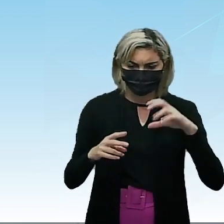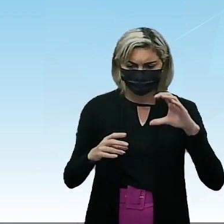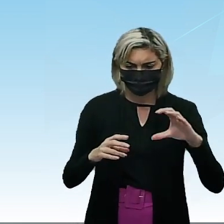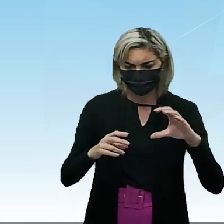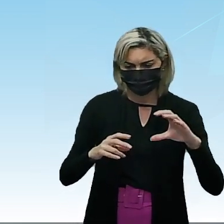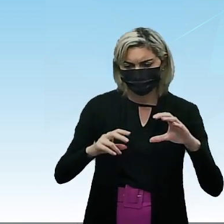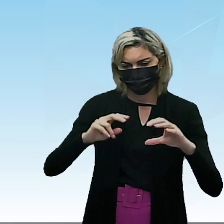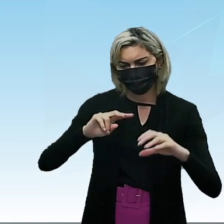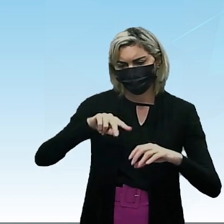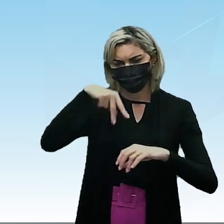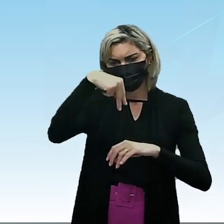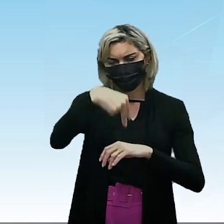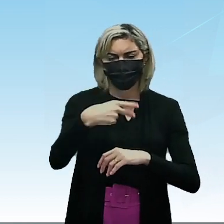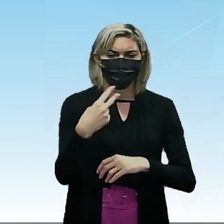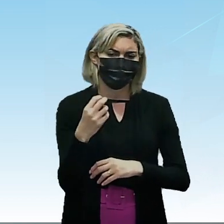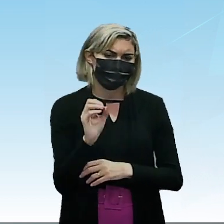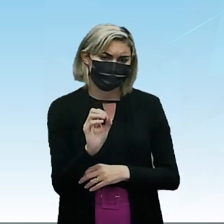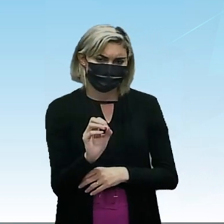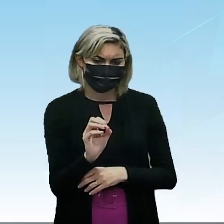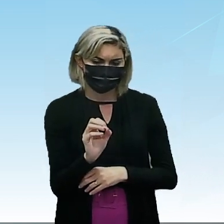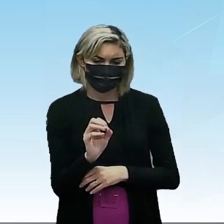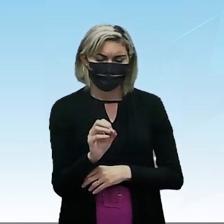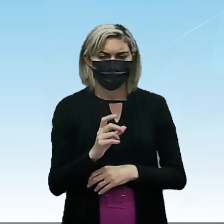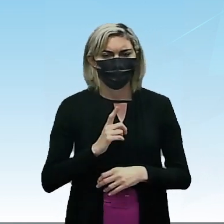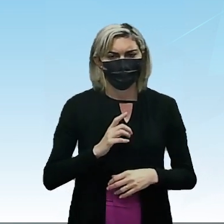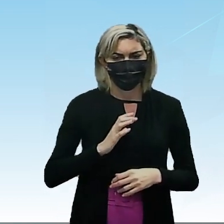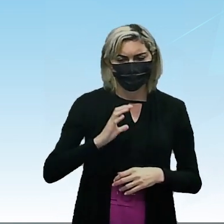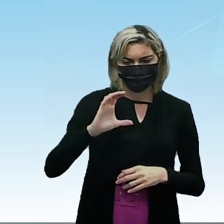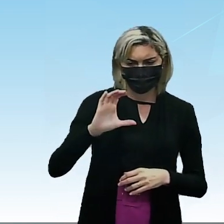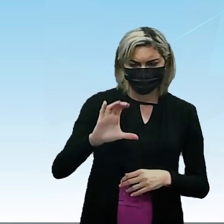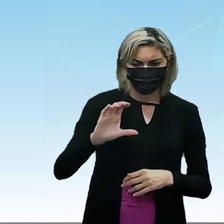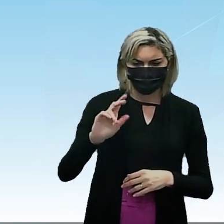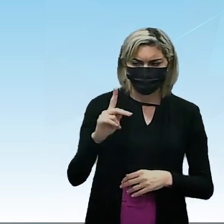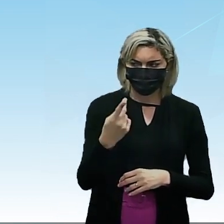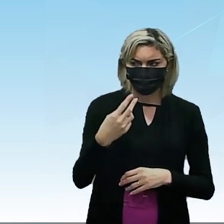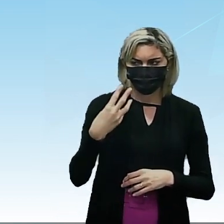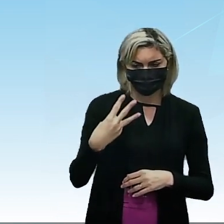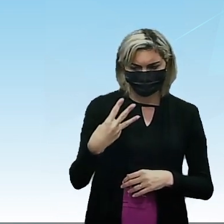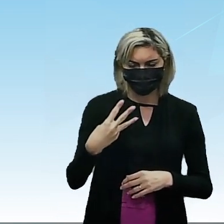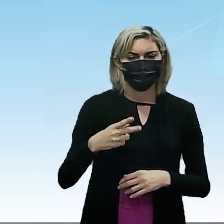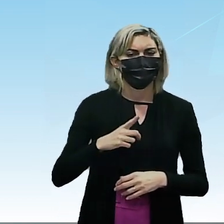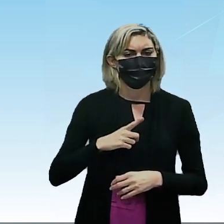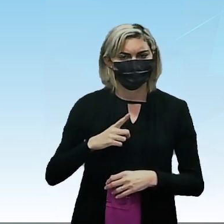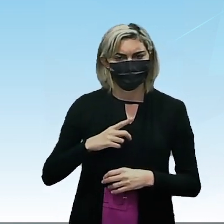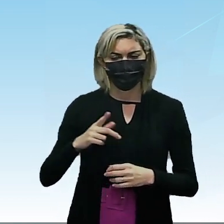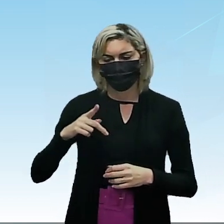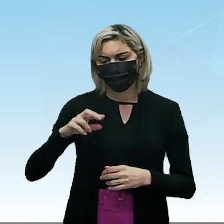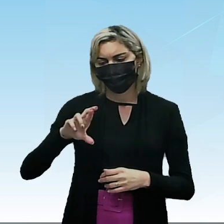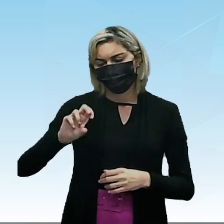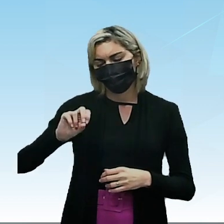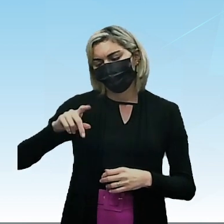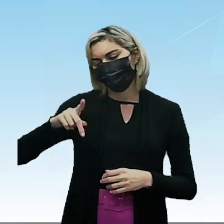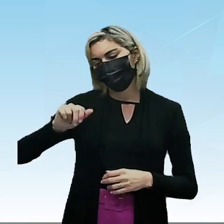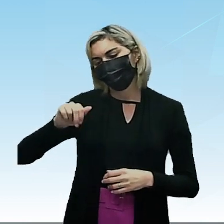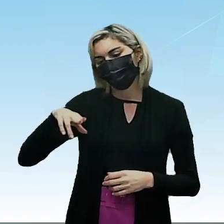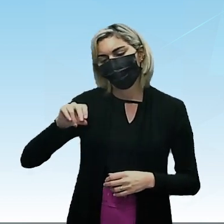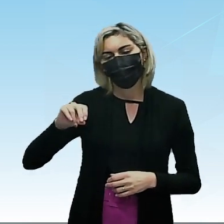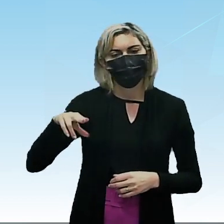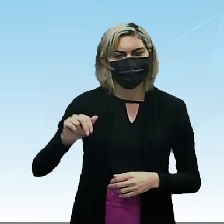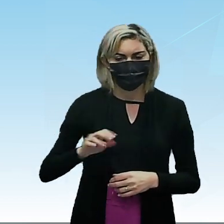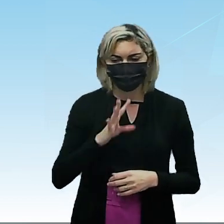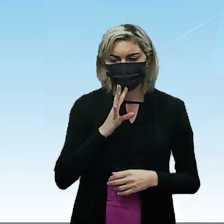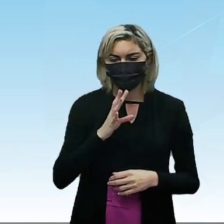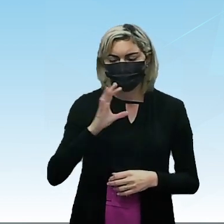Olha aí no lado ali. Tem H3C, C dupla O, CH3. Ali eu tenho a propanona que é conhecida como